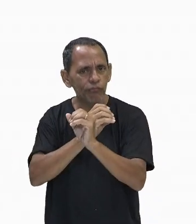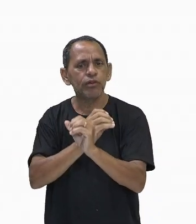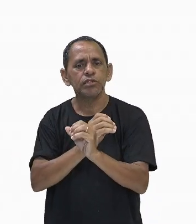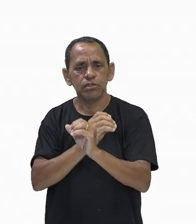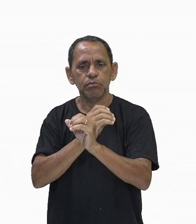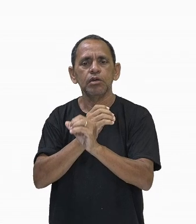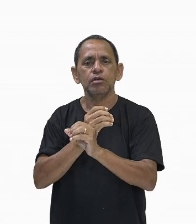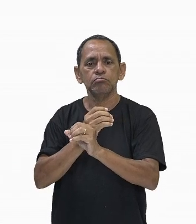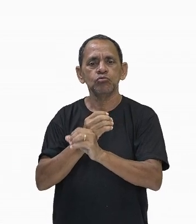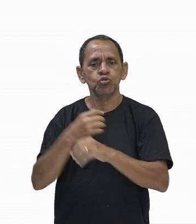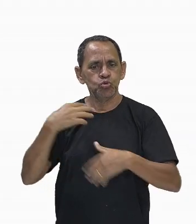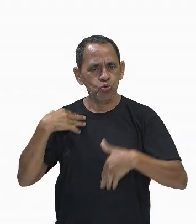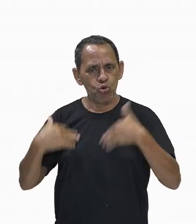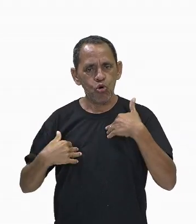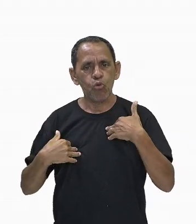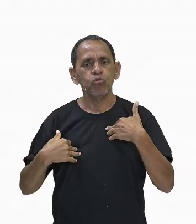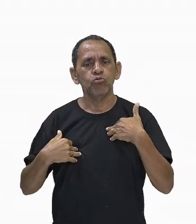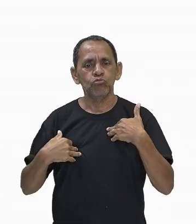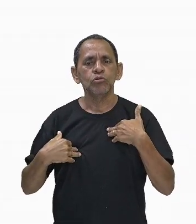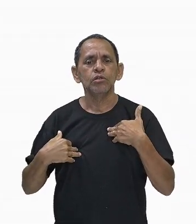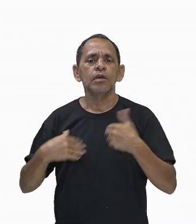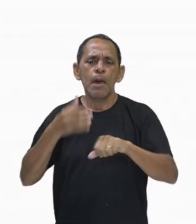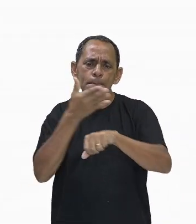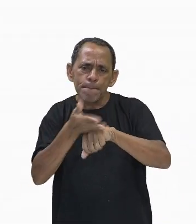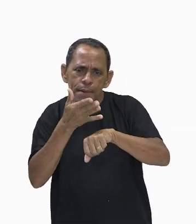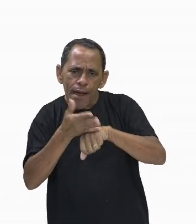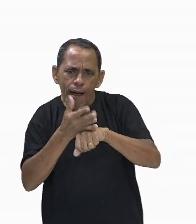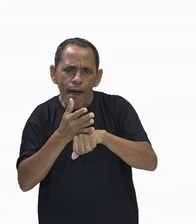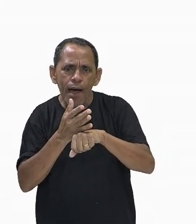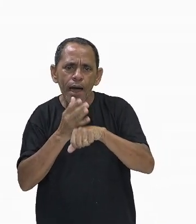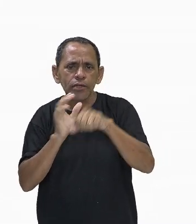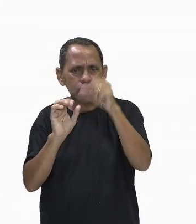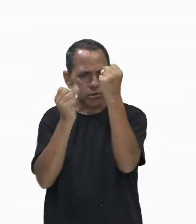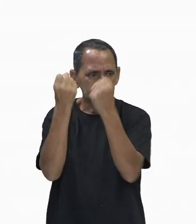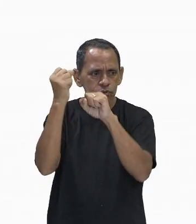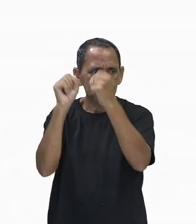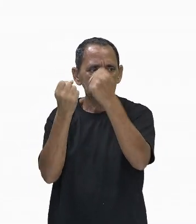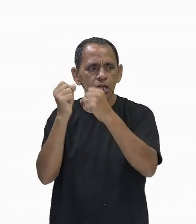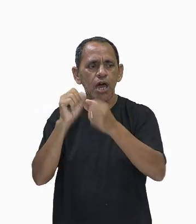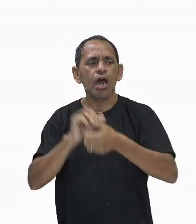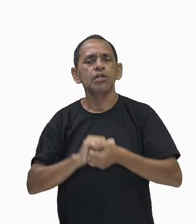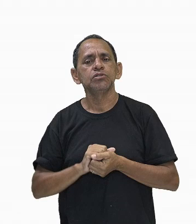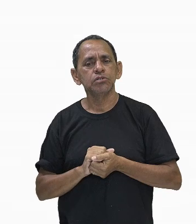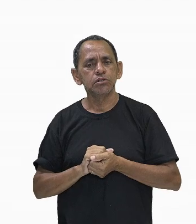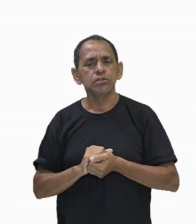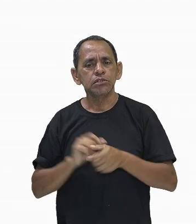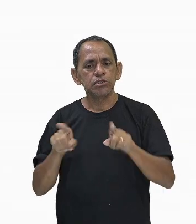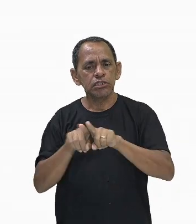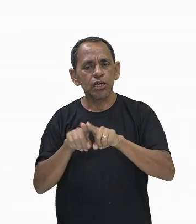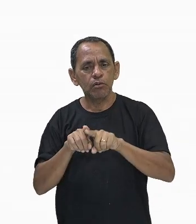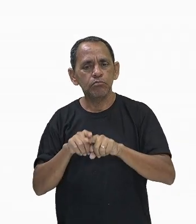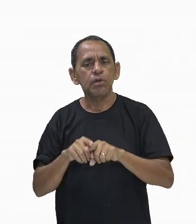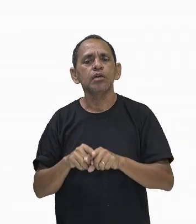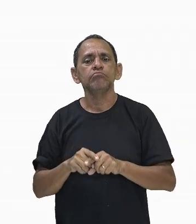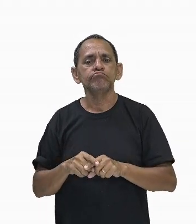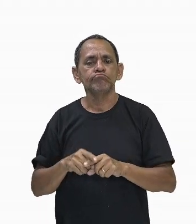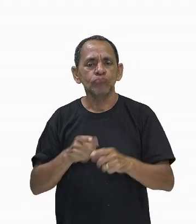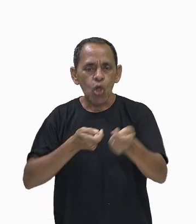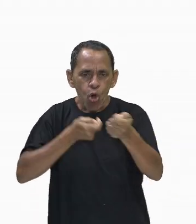fator práticas de exercícios físicos, que vão fortalecer a nossa imunidade, controlar o estresse,